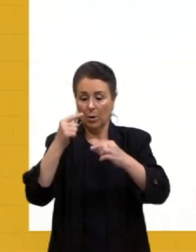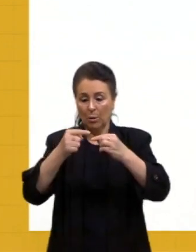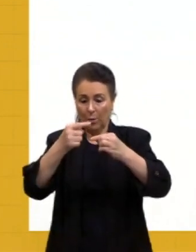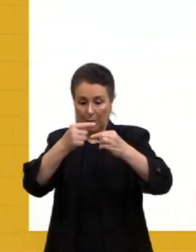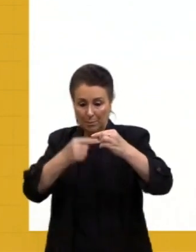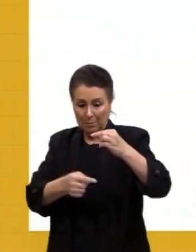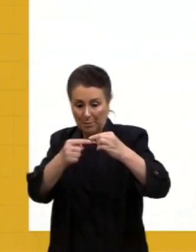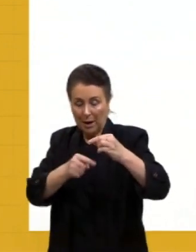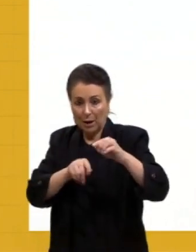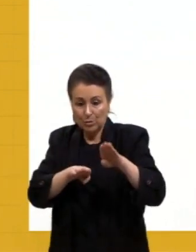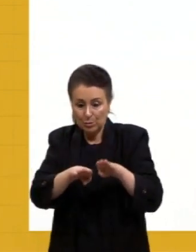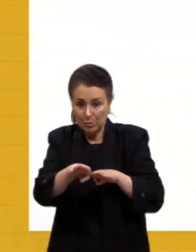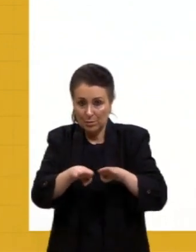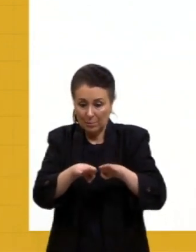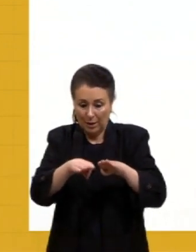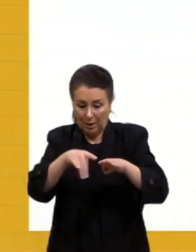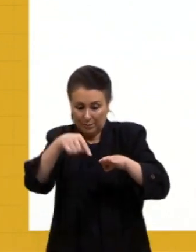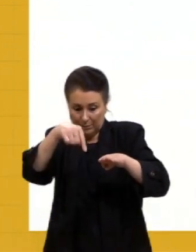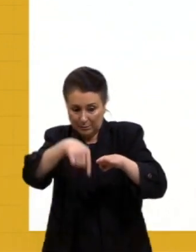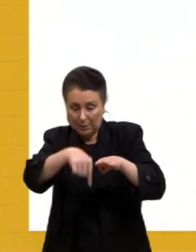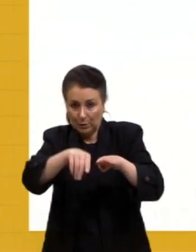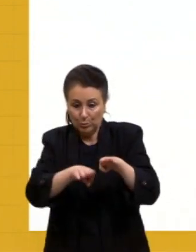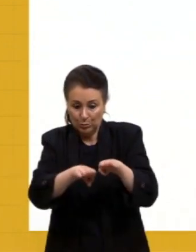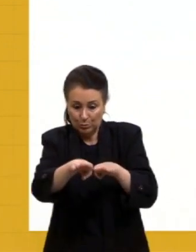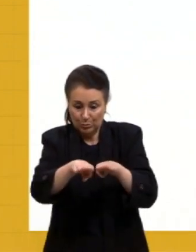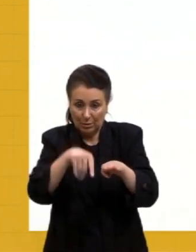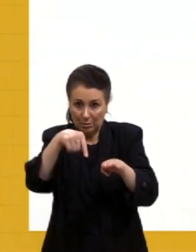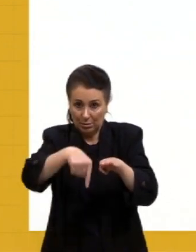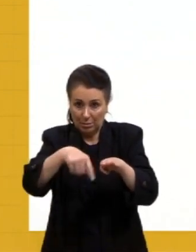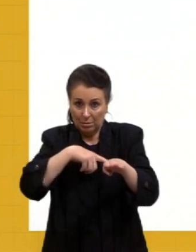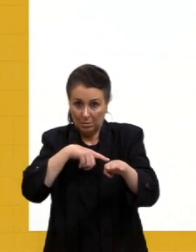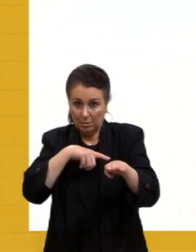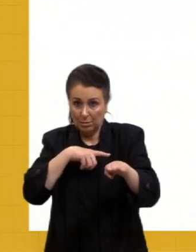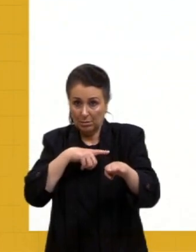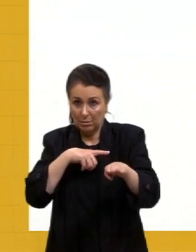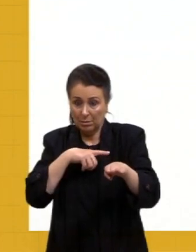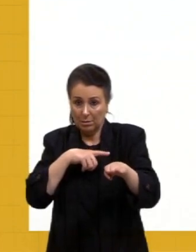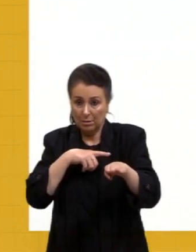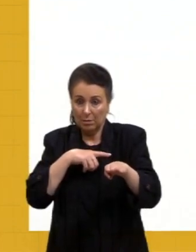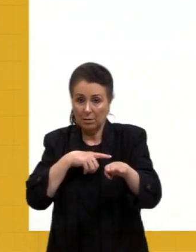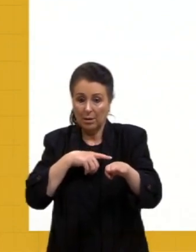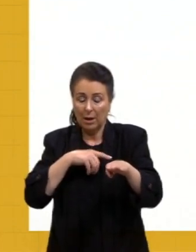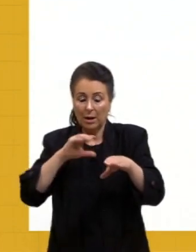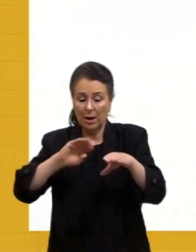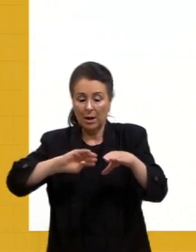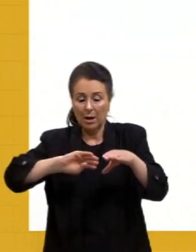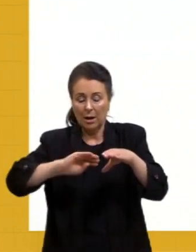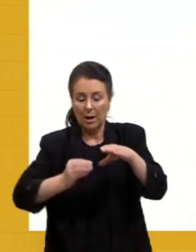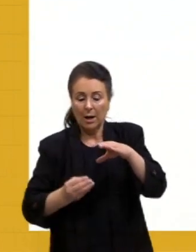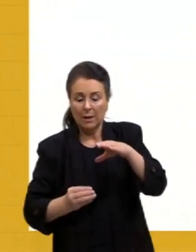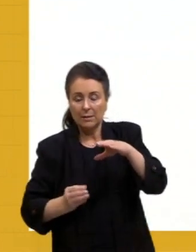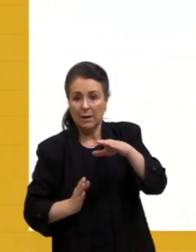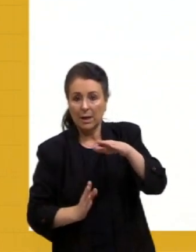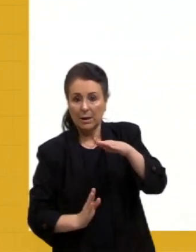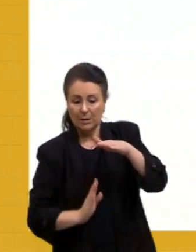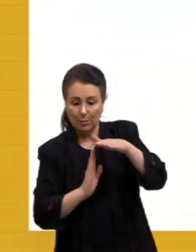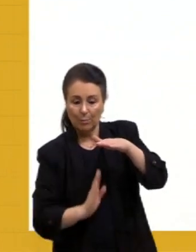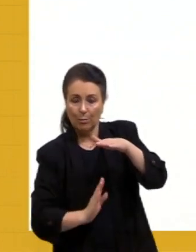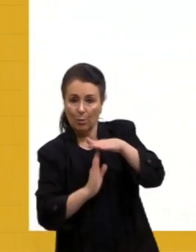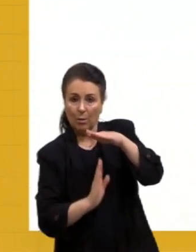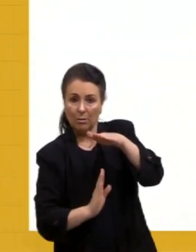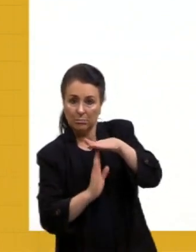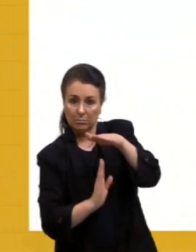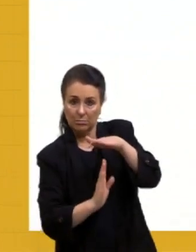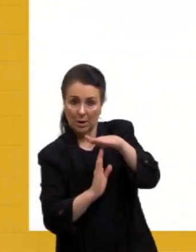placas as células de convecção empurrando essas placas,